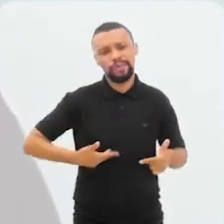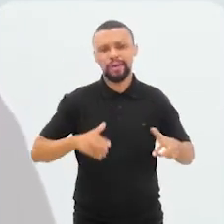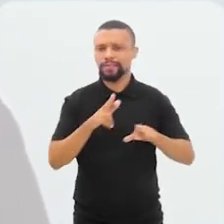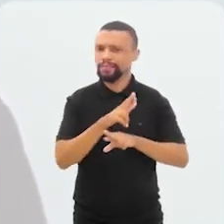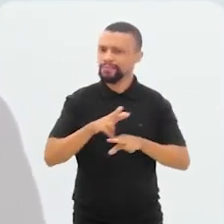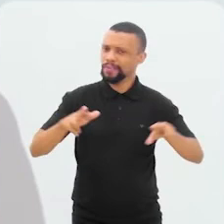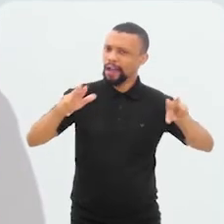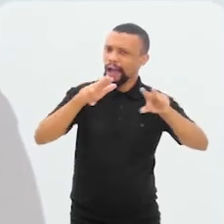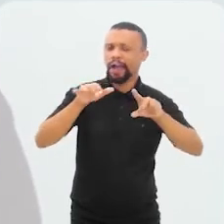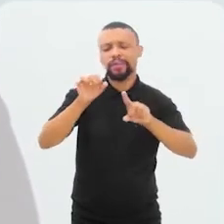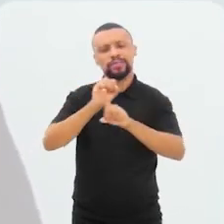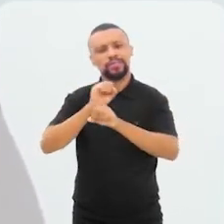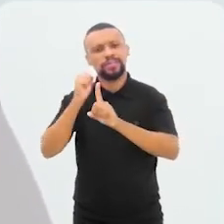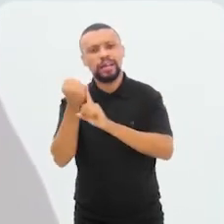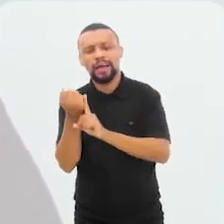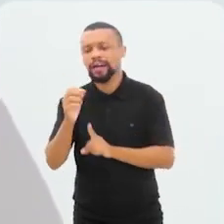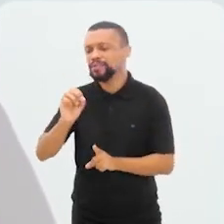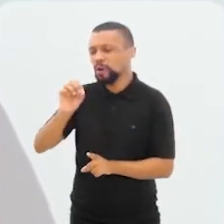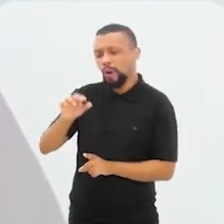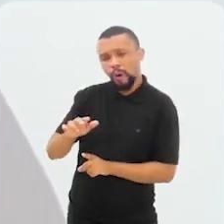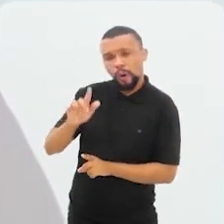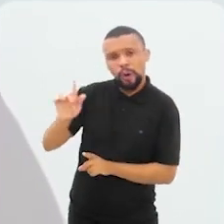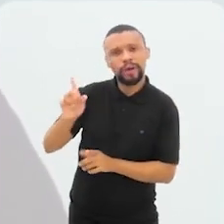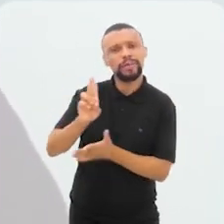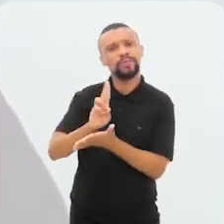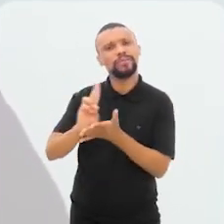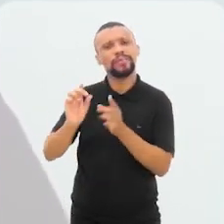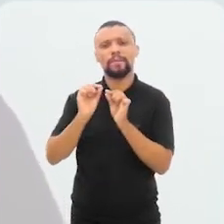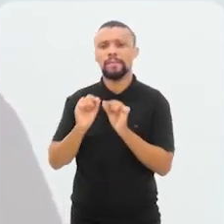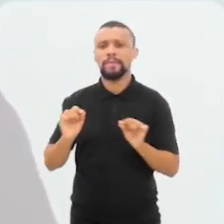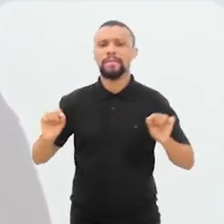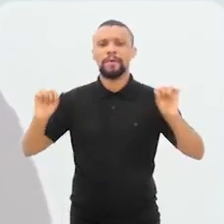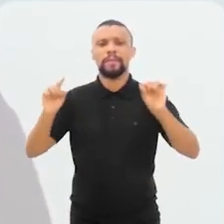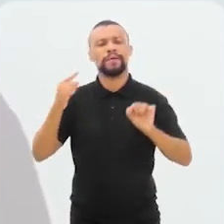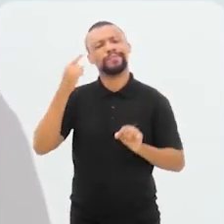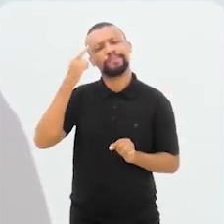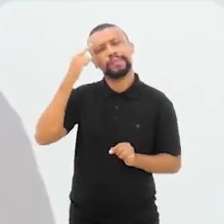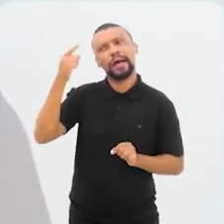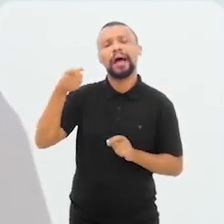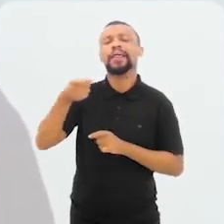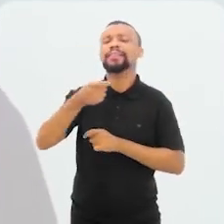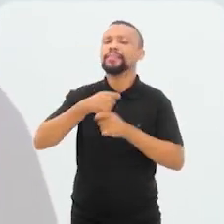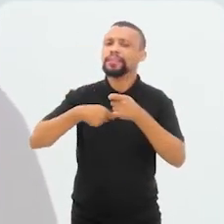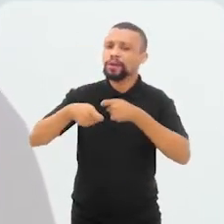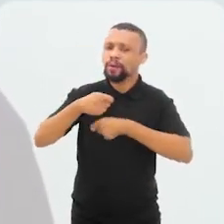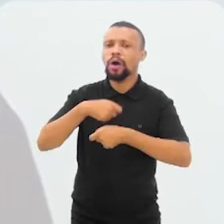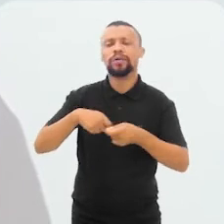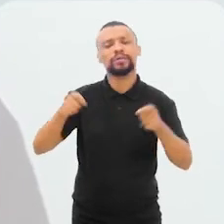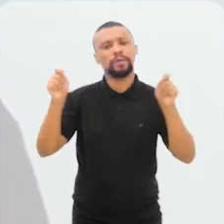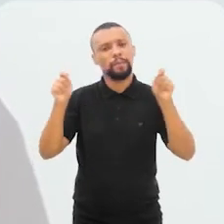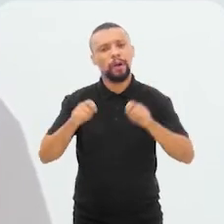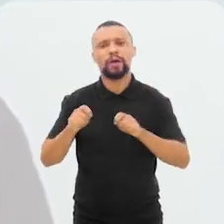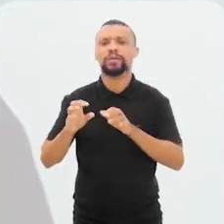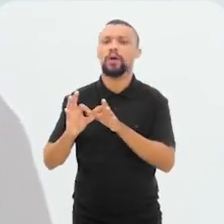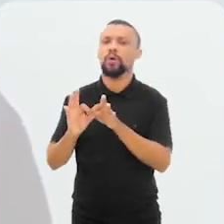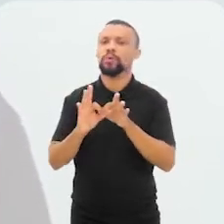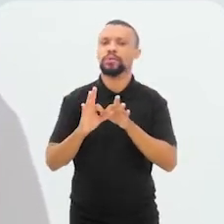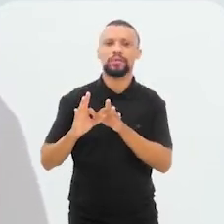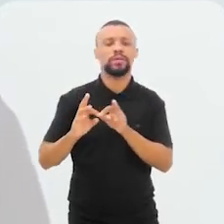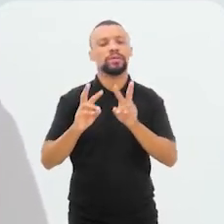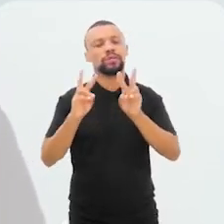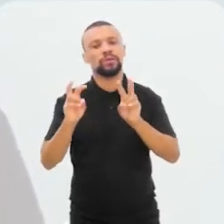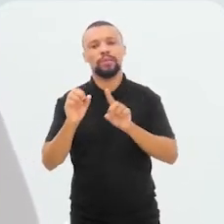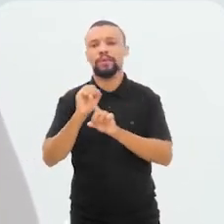sociedade civil organizada, universidades, para poder pensar negócios que possam unir essa